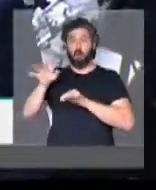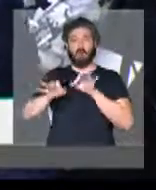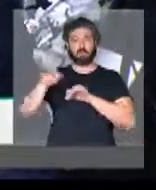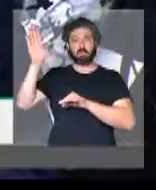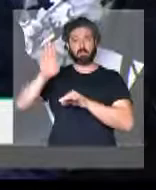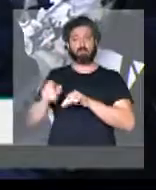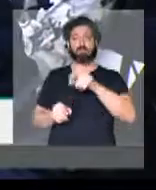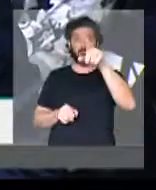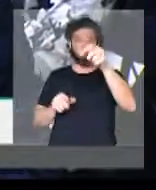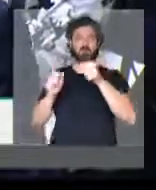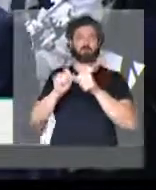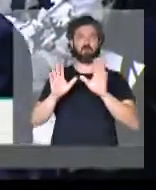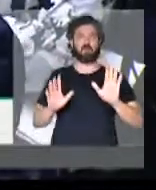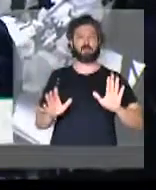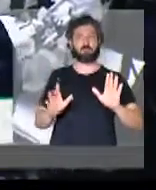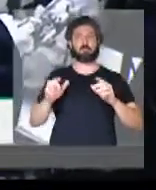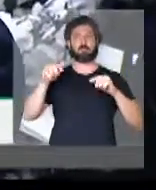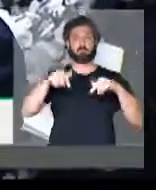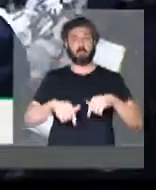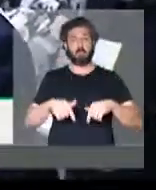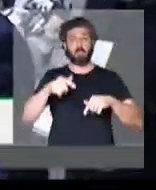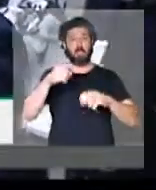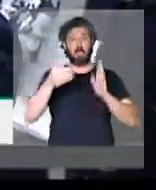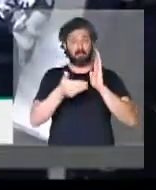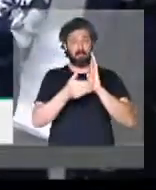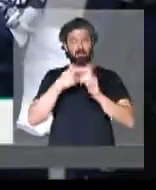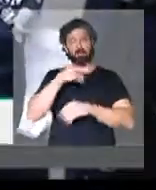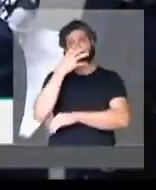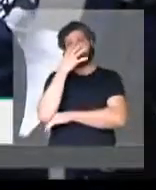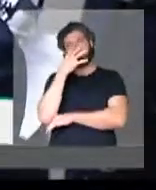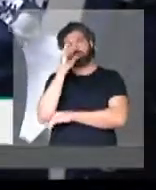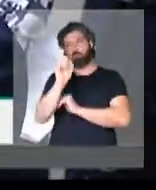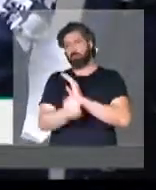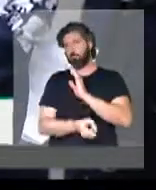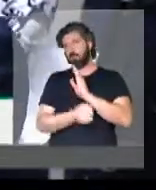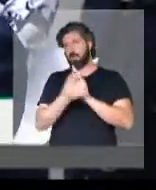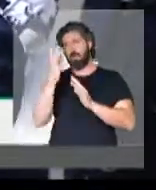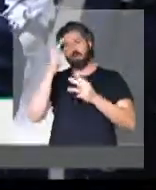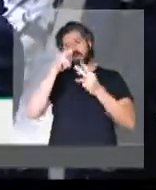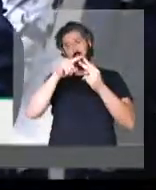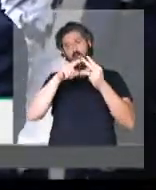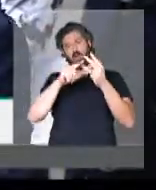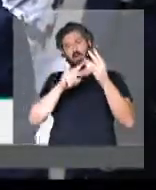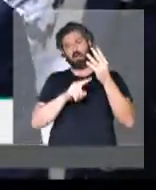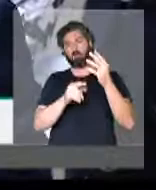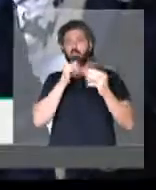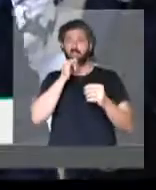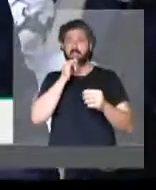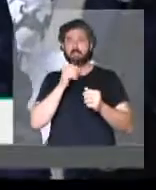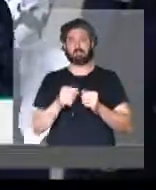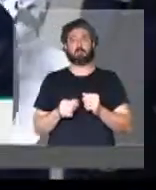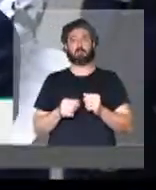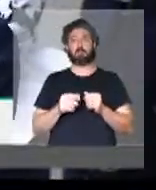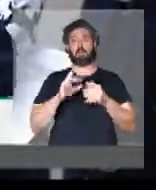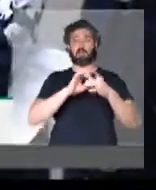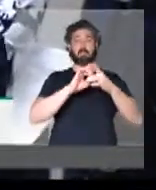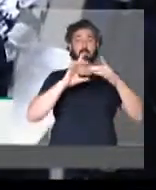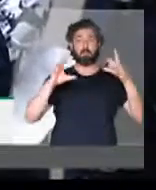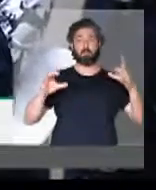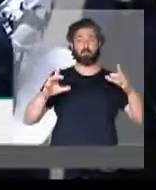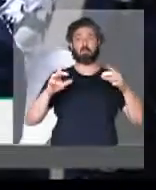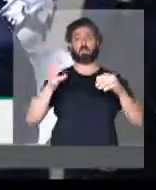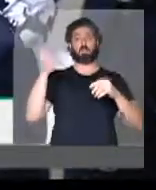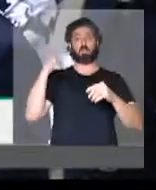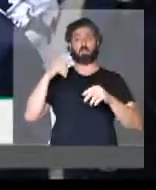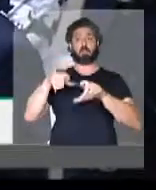Brasil como presidente dessa casa tenho assistido em inúmeras oportunidades quando se disse, por exemplo, que a democracia